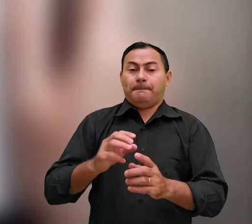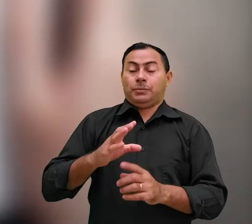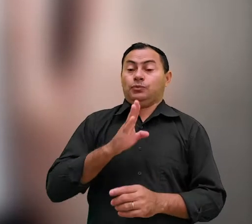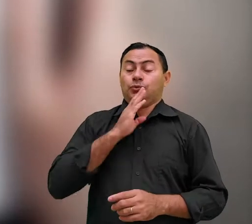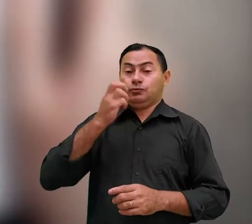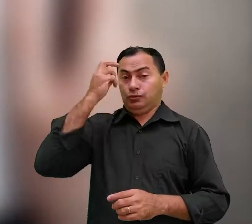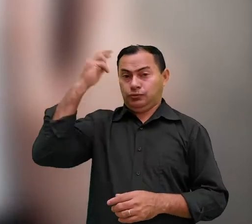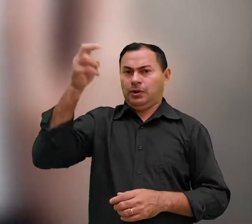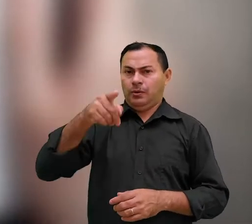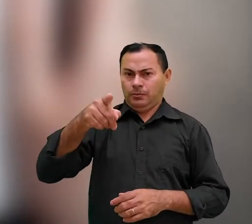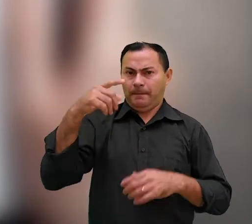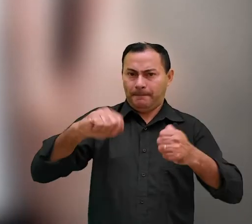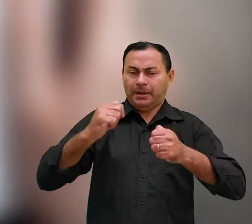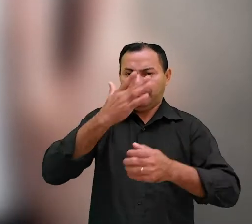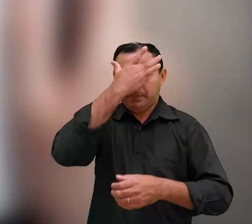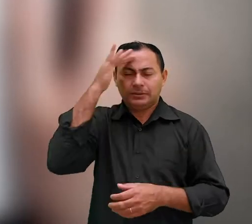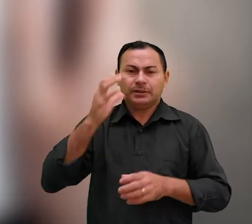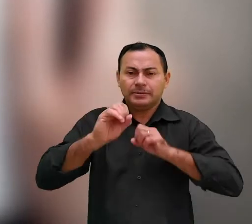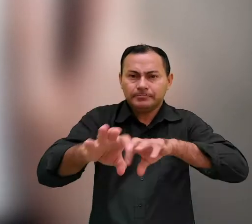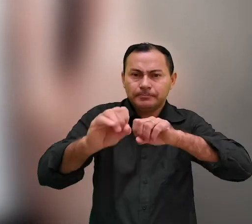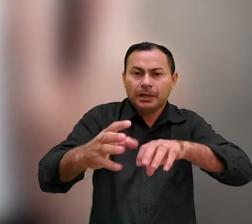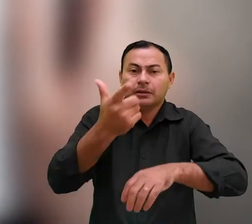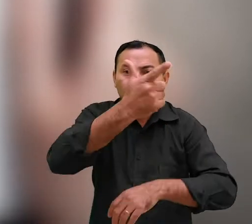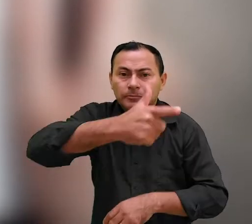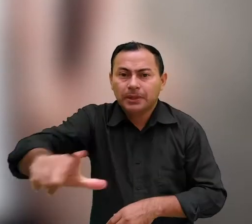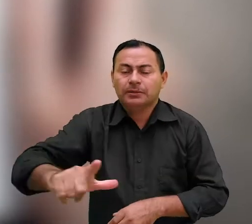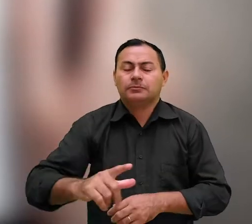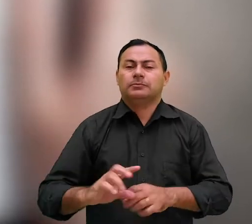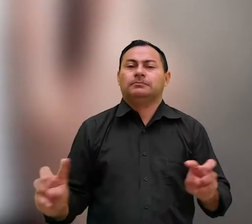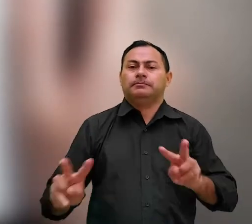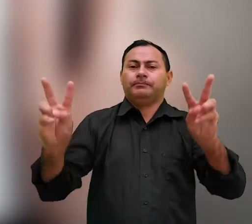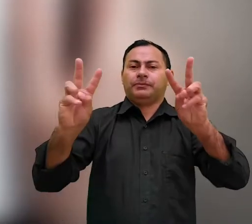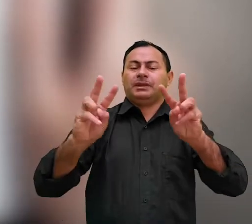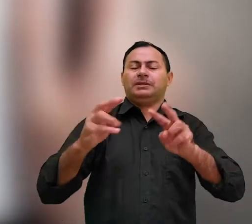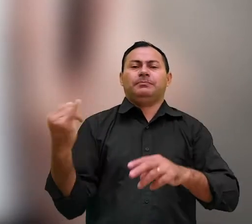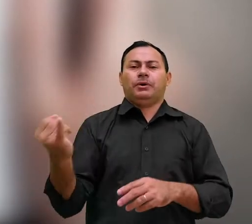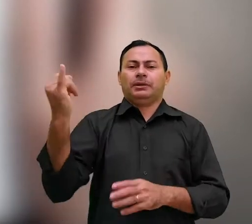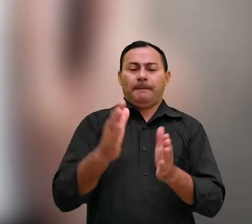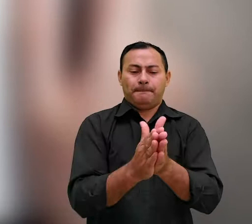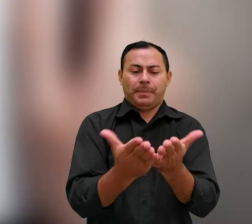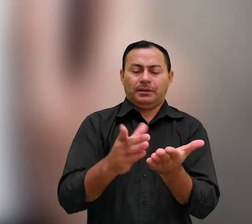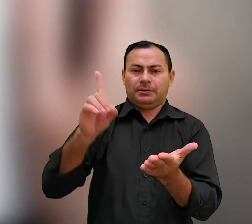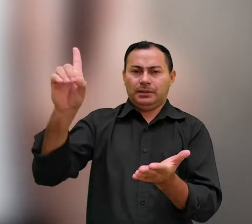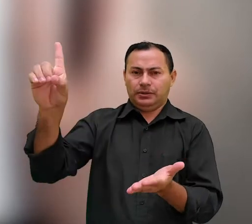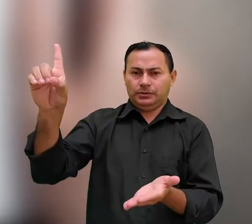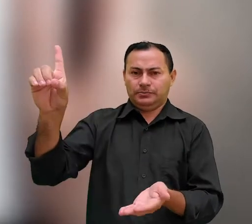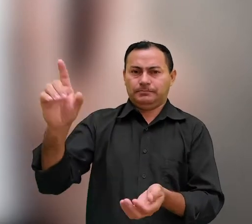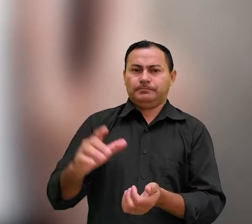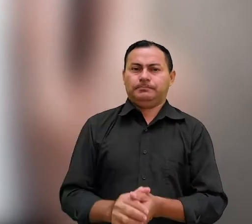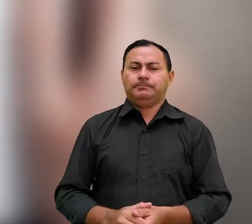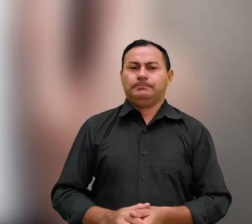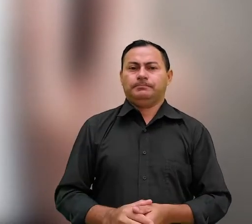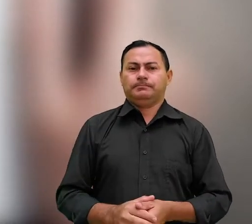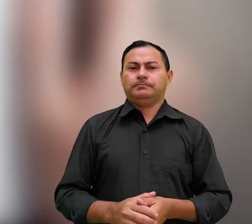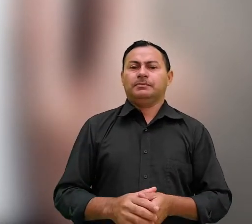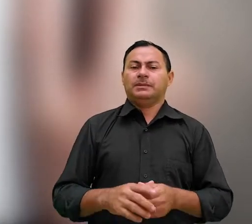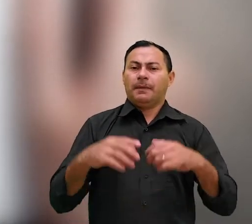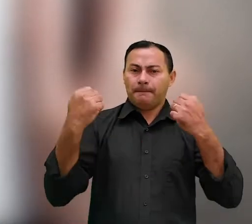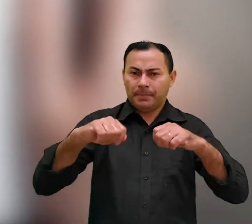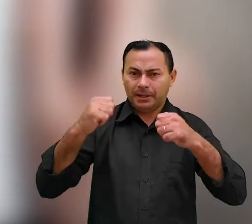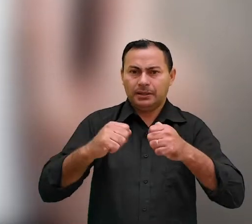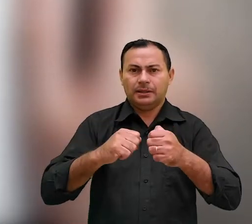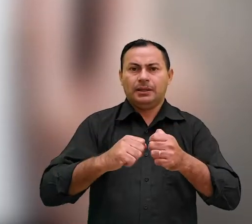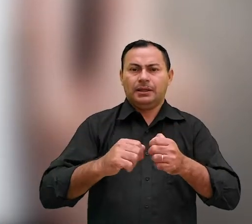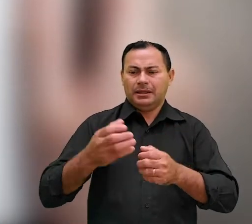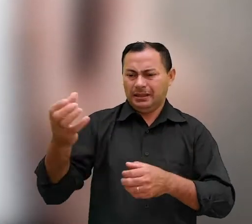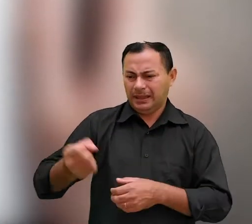ser mestres vocês precisam de alguém que lhes ensine novamente os princípios elementares da palavra de Deus estão